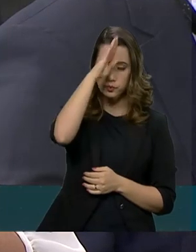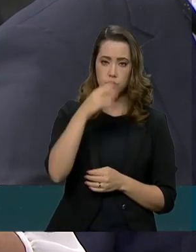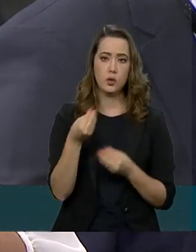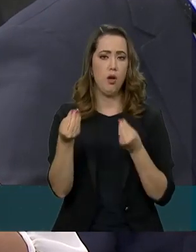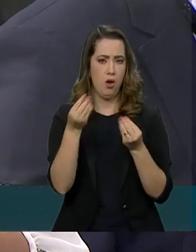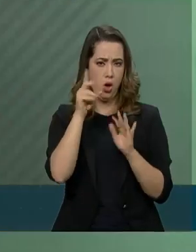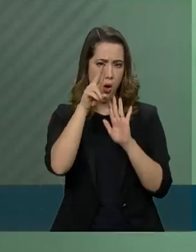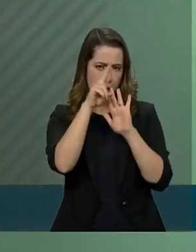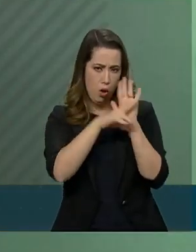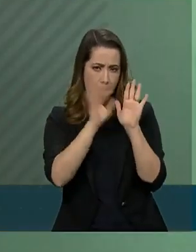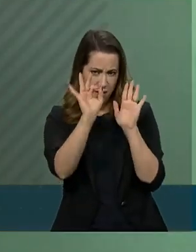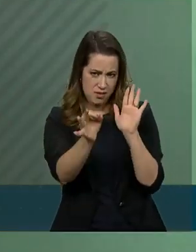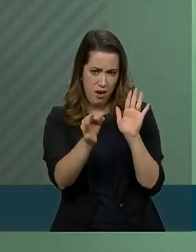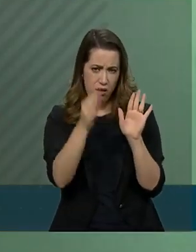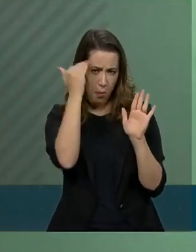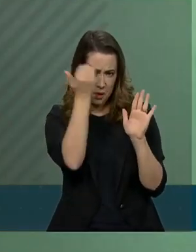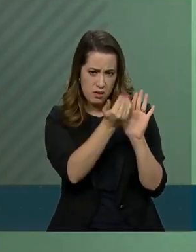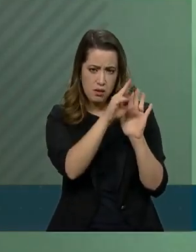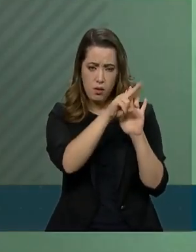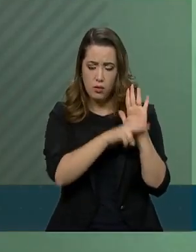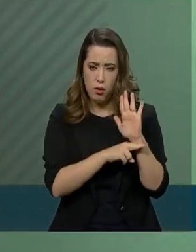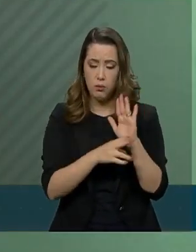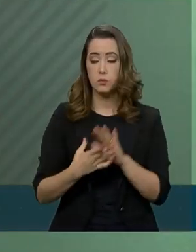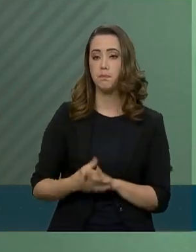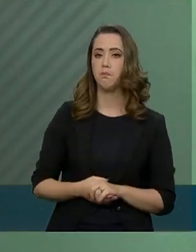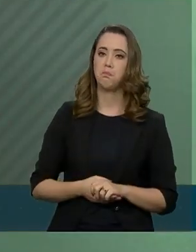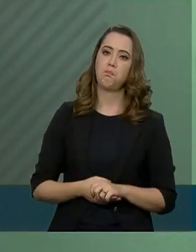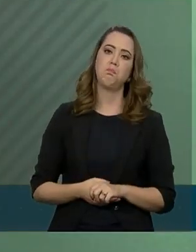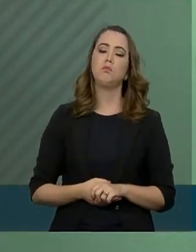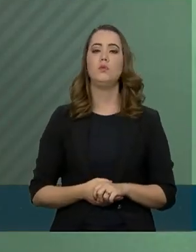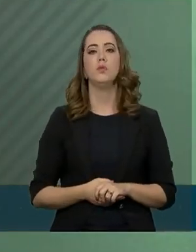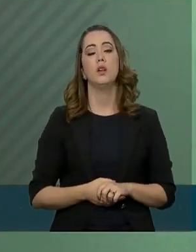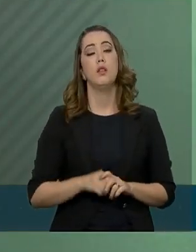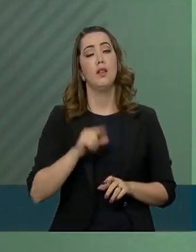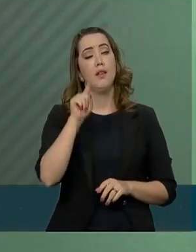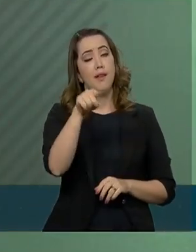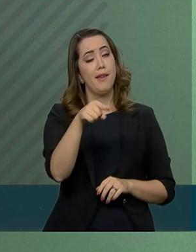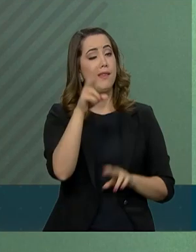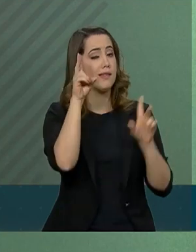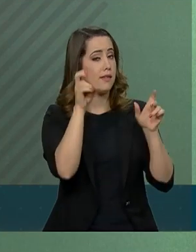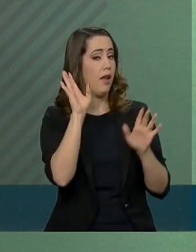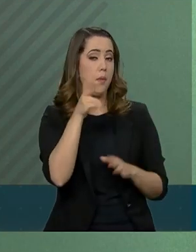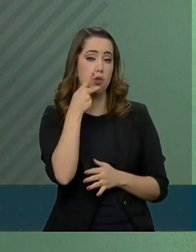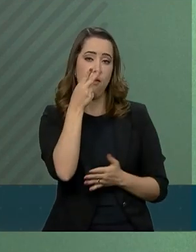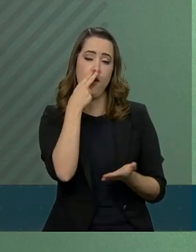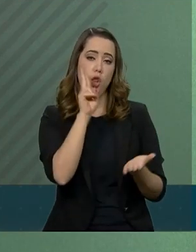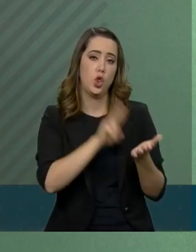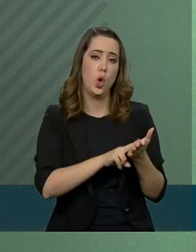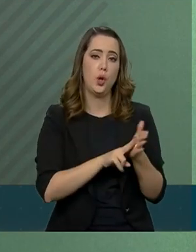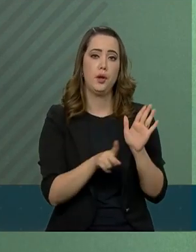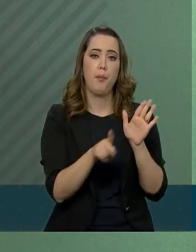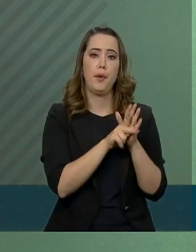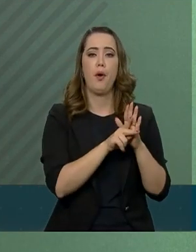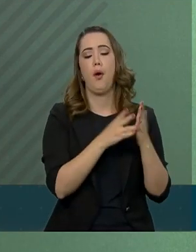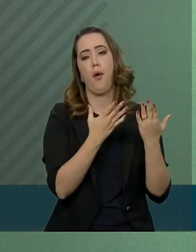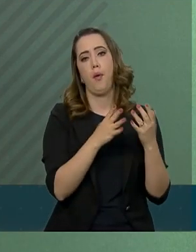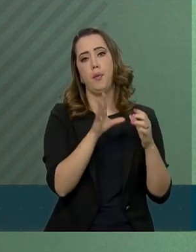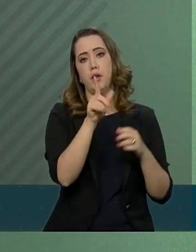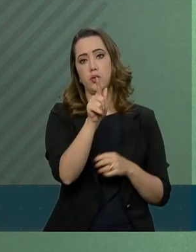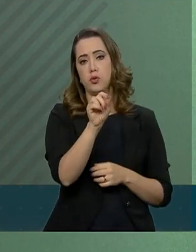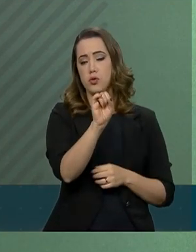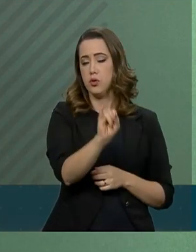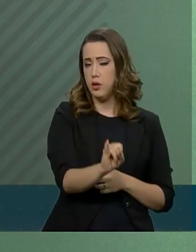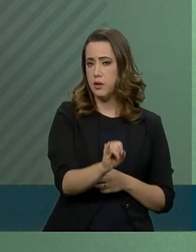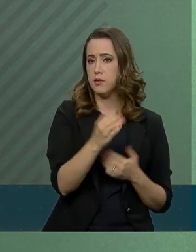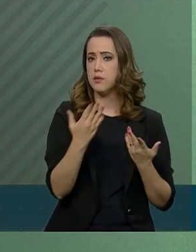oficiais. Obrigada. Esse assunto foi elucidado já em nota emitida pelo Gabinete de Segurança Institucional na última sexta-feira.